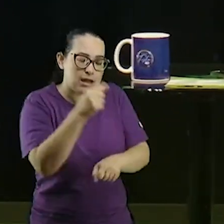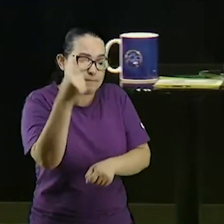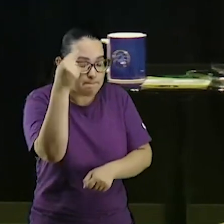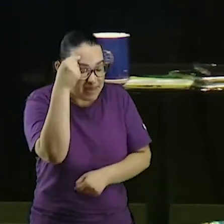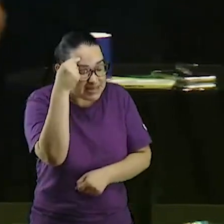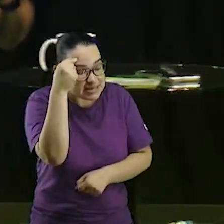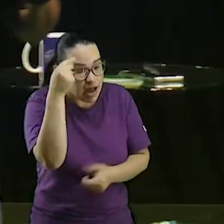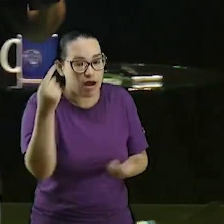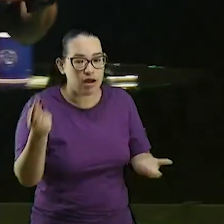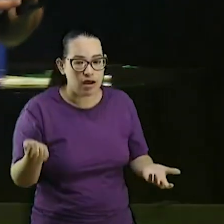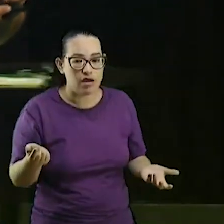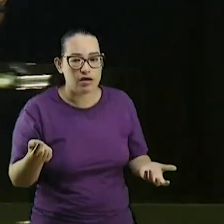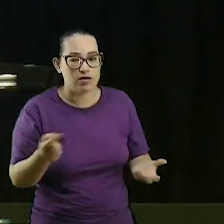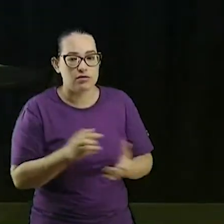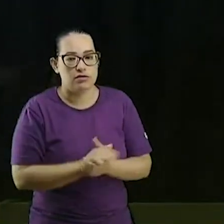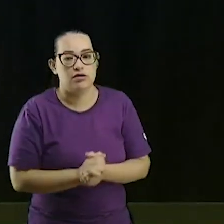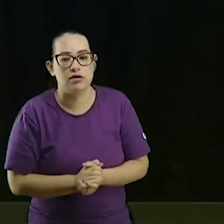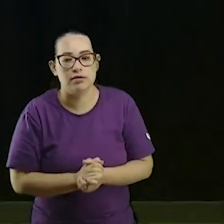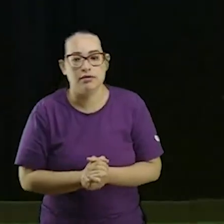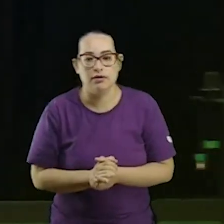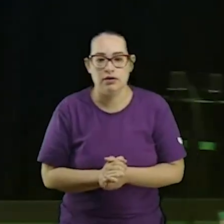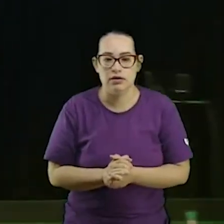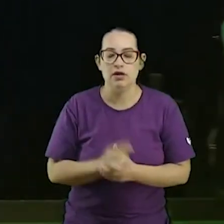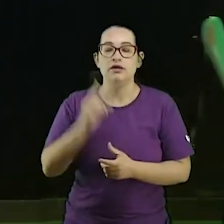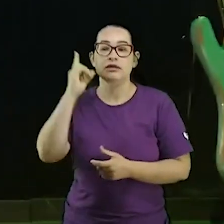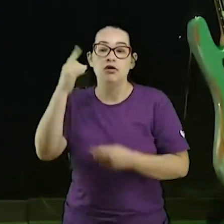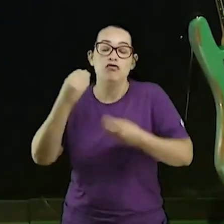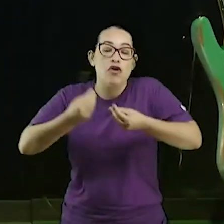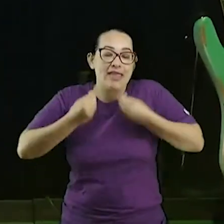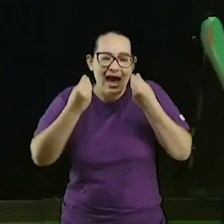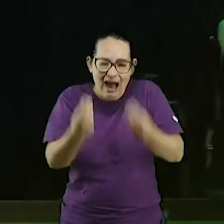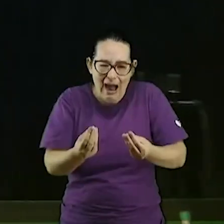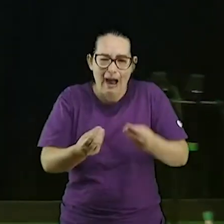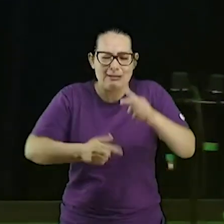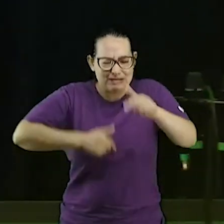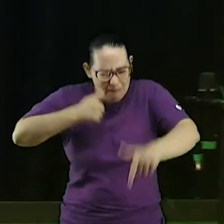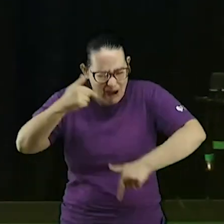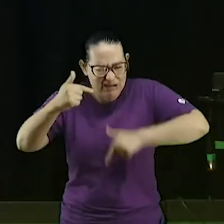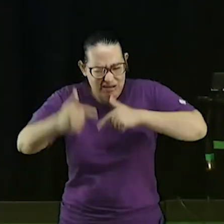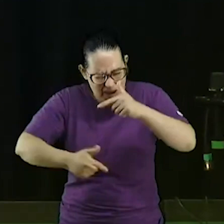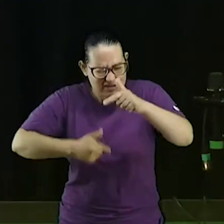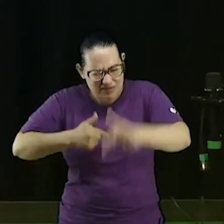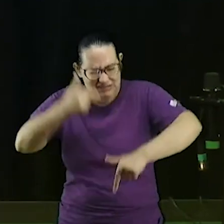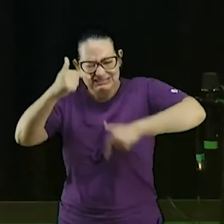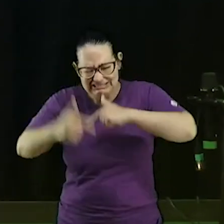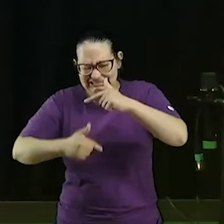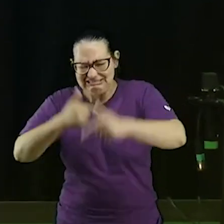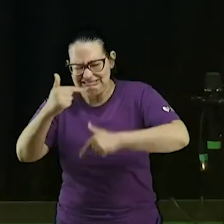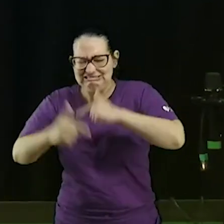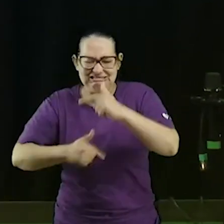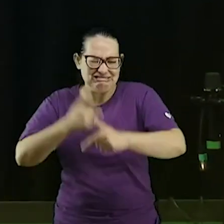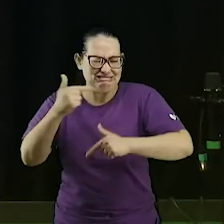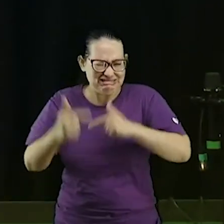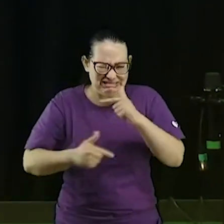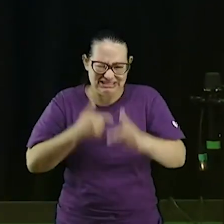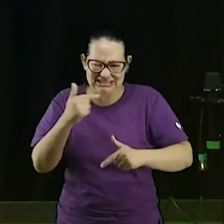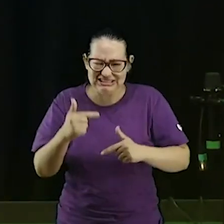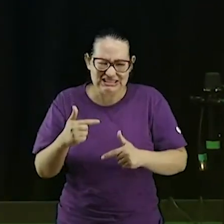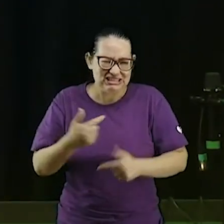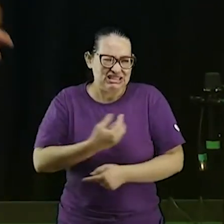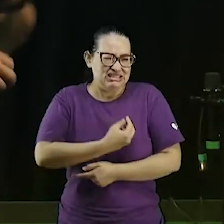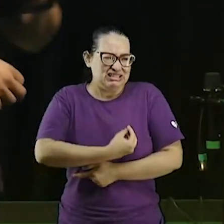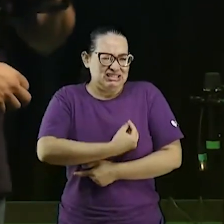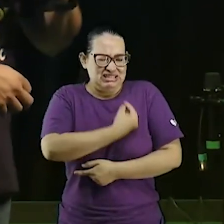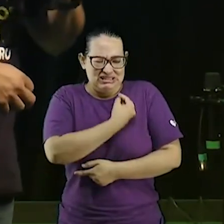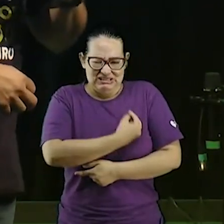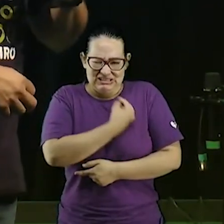Então, eu vou impor sobre vocês trabalhos pesados, duros. Eu vou amargar a tua vida, eu vou amargurar